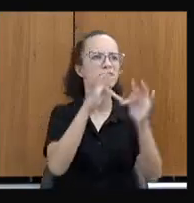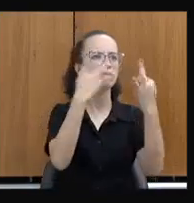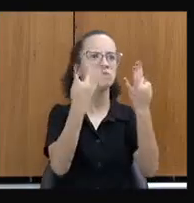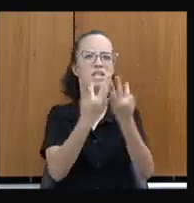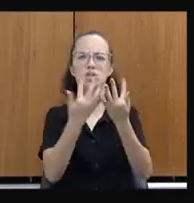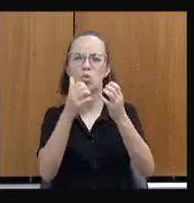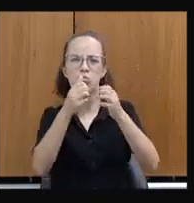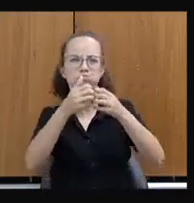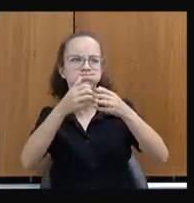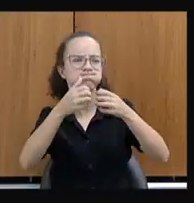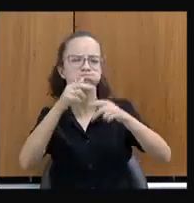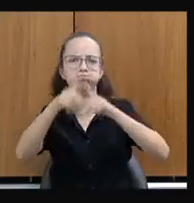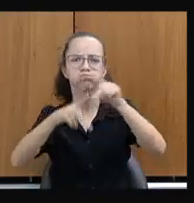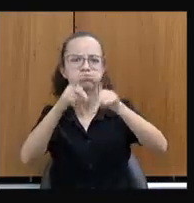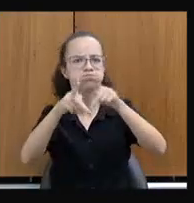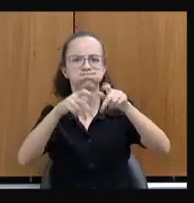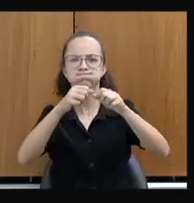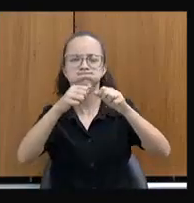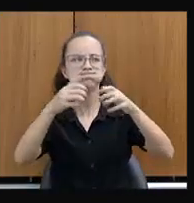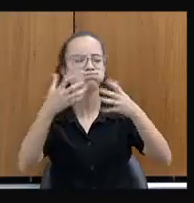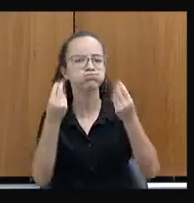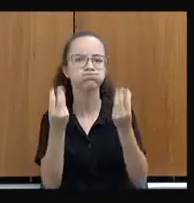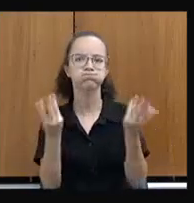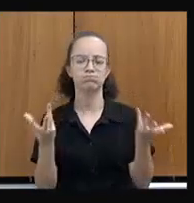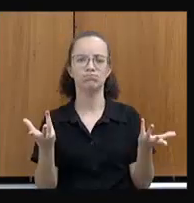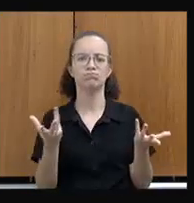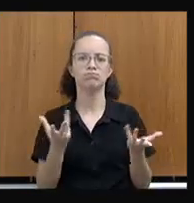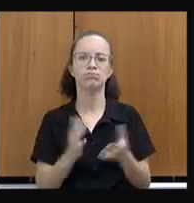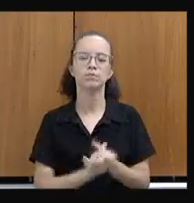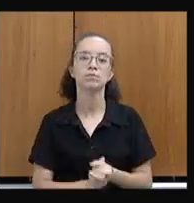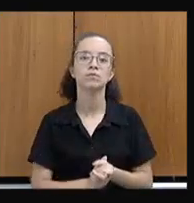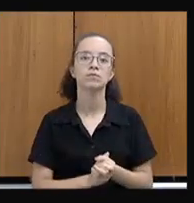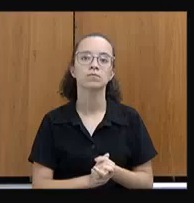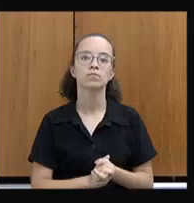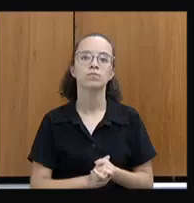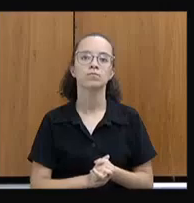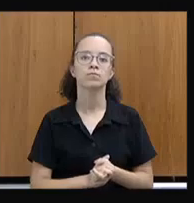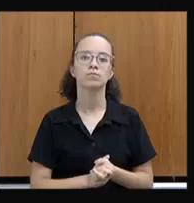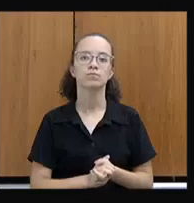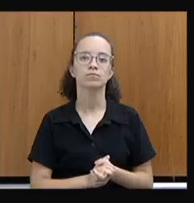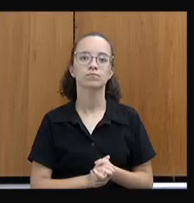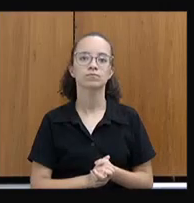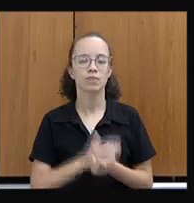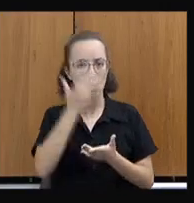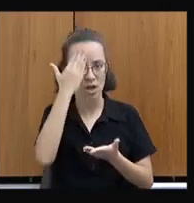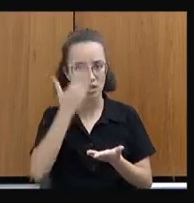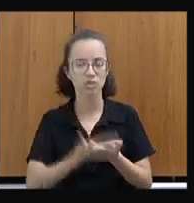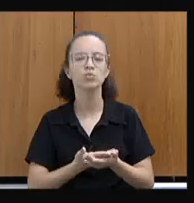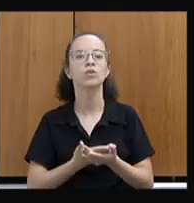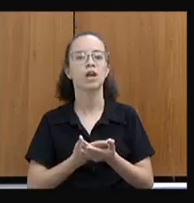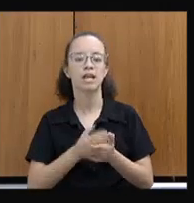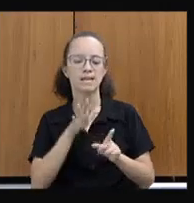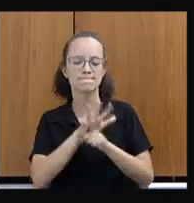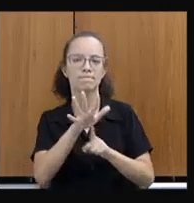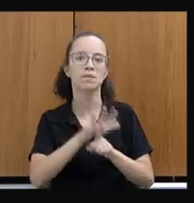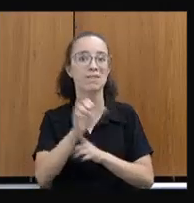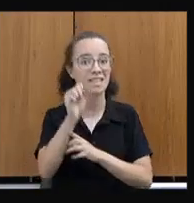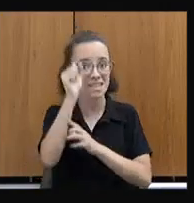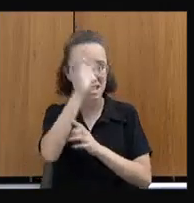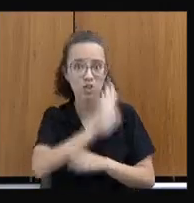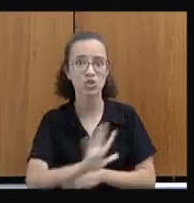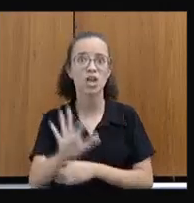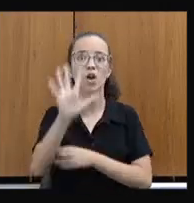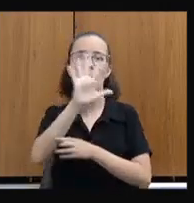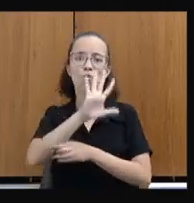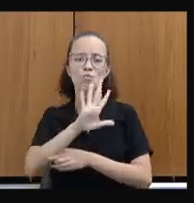que são atendidos pelas políticas sociais. Então, eu quero crer que nós estamos com uma demanda nacional que é de